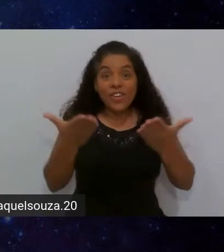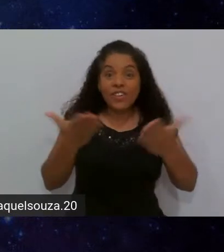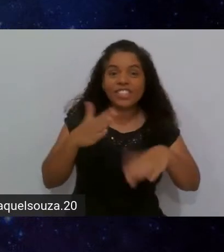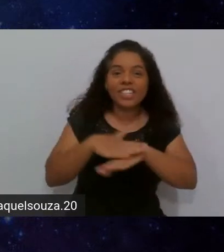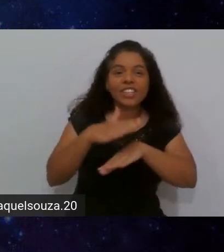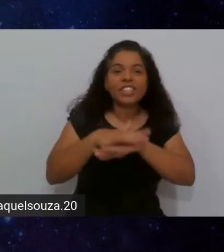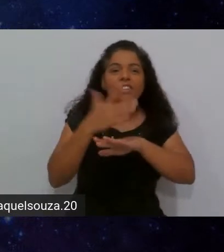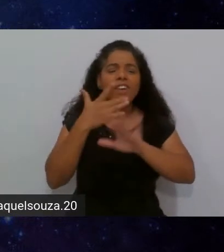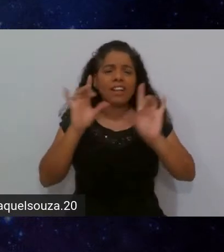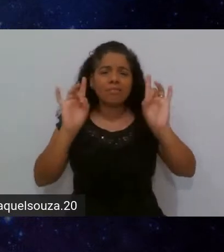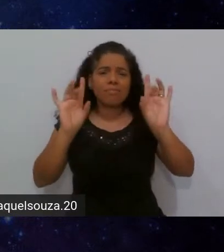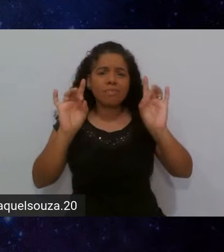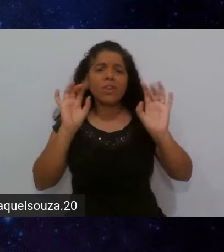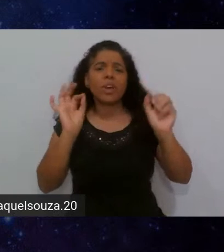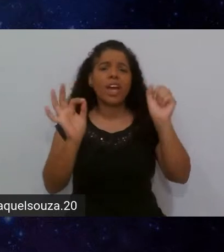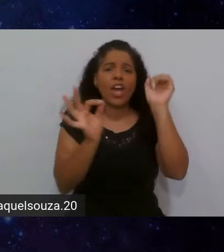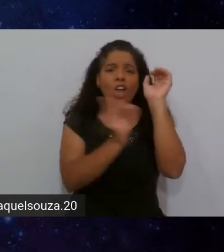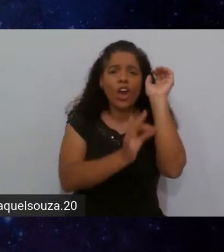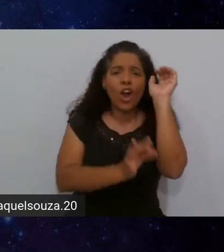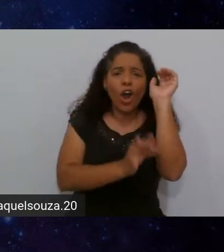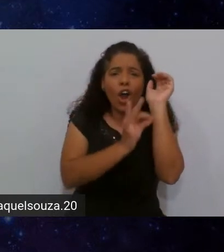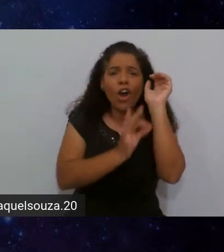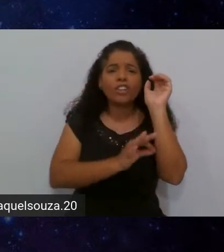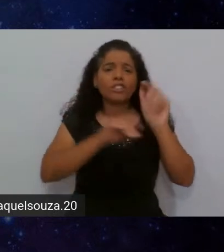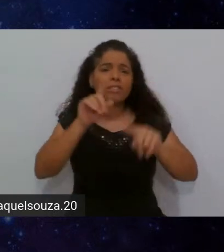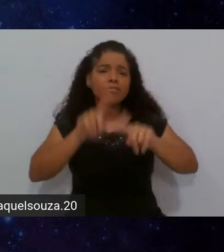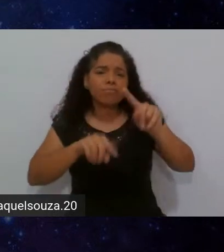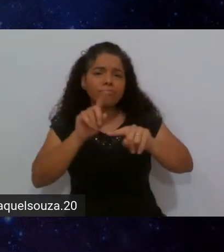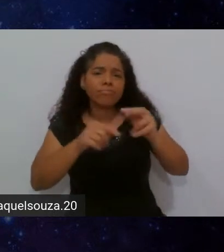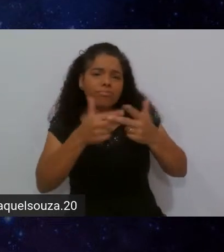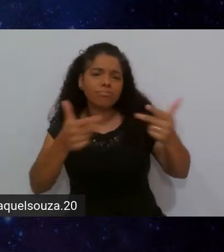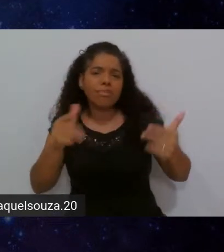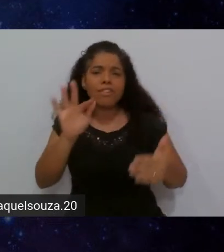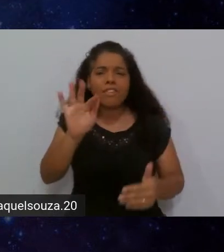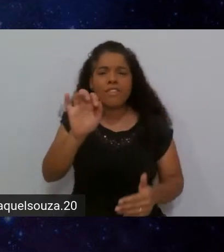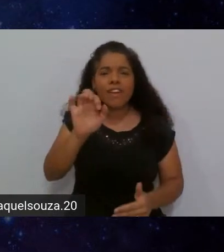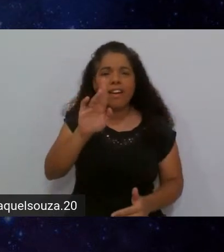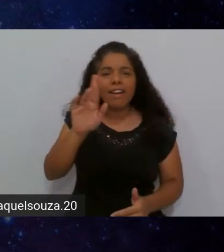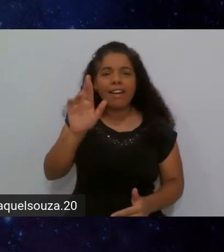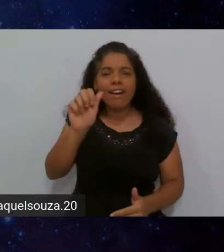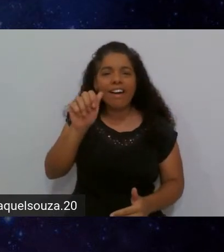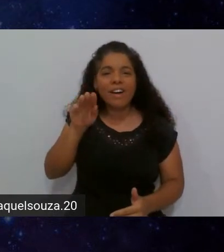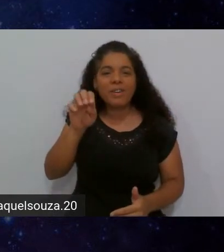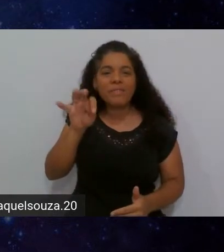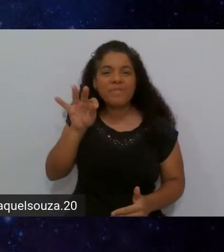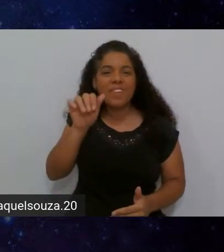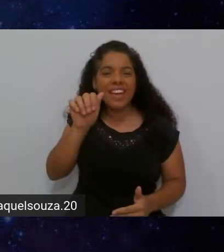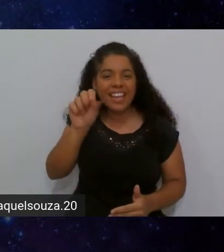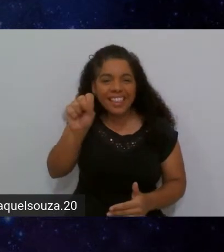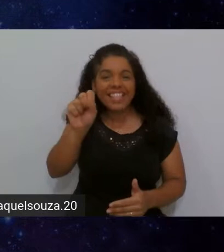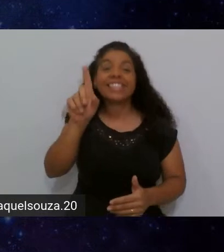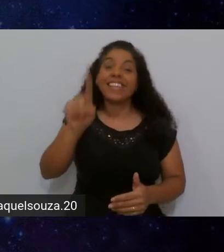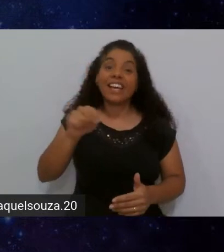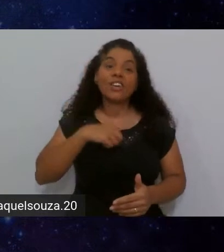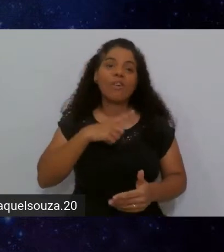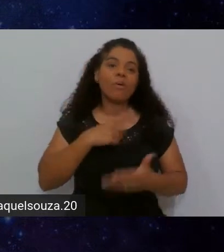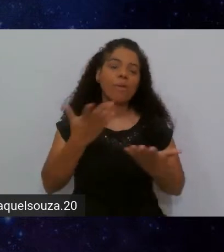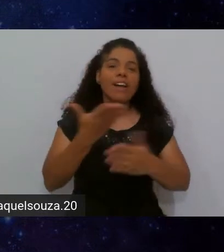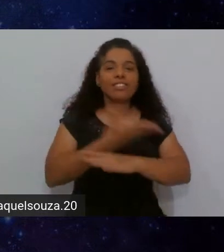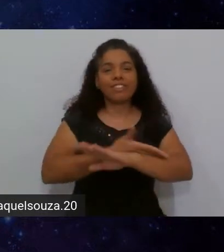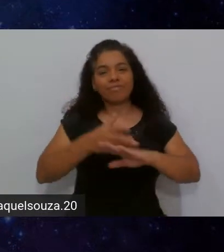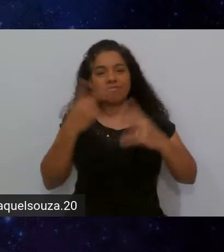especificamente sobre códigos e ferramentas, bem, como é de praxe aqui para o nosso